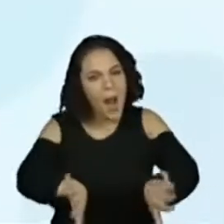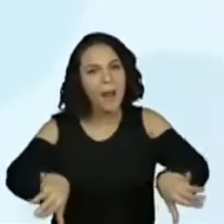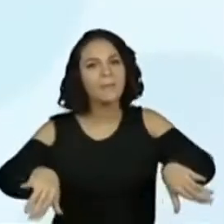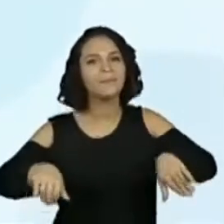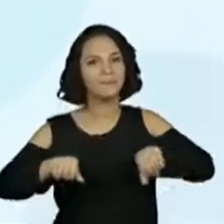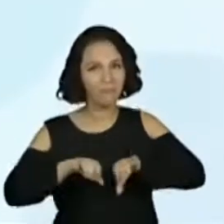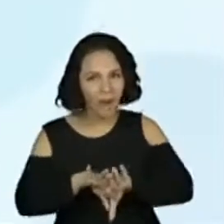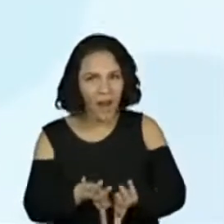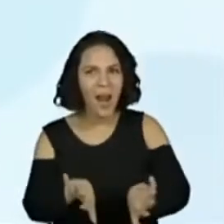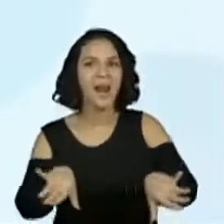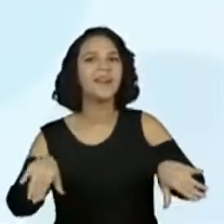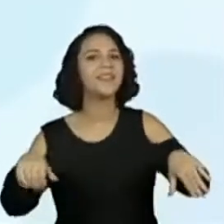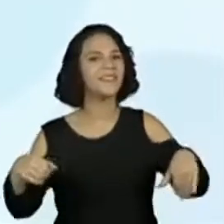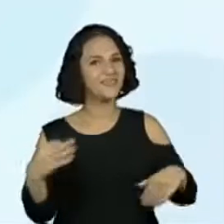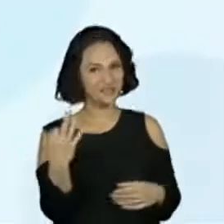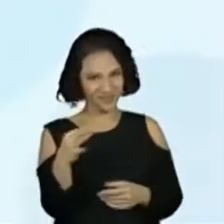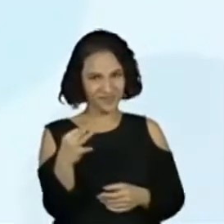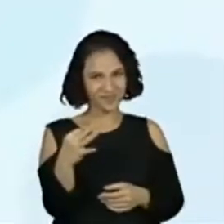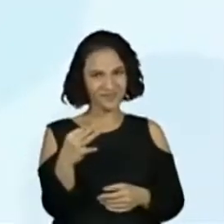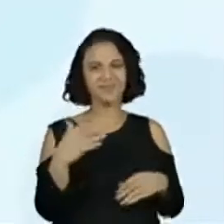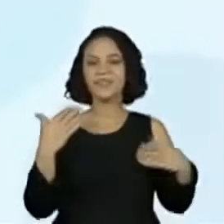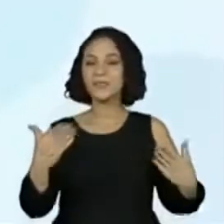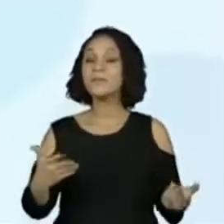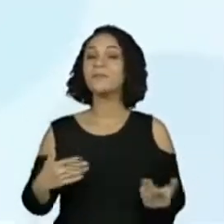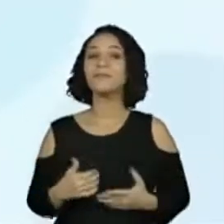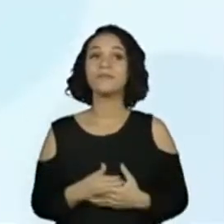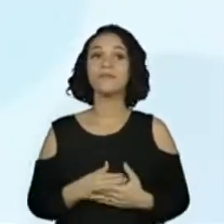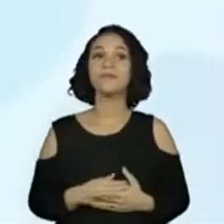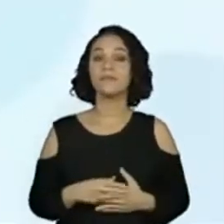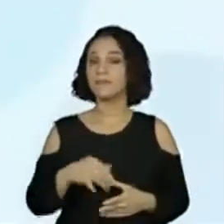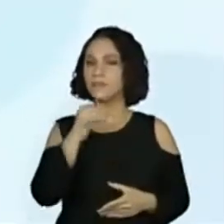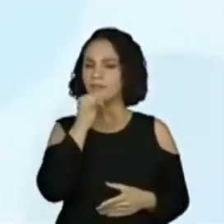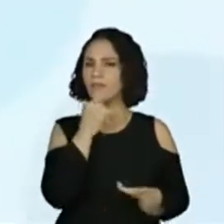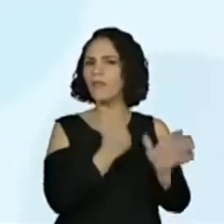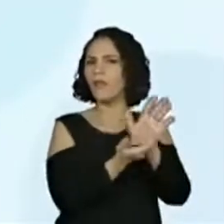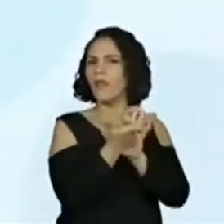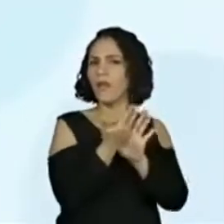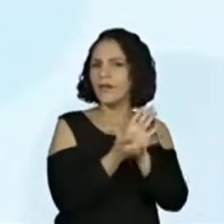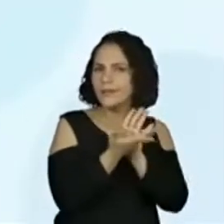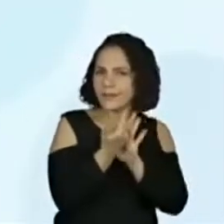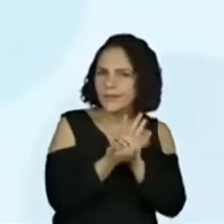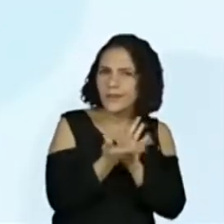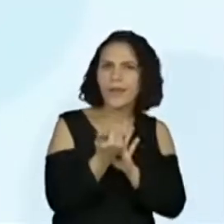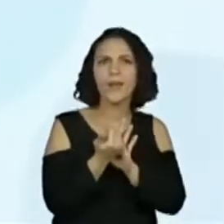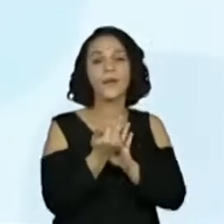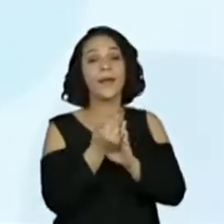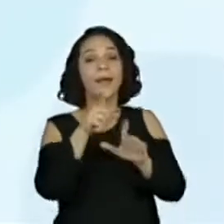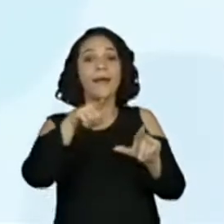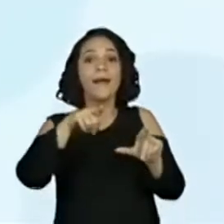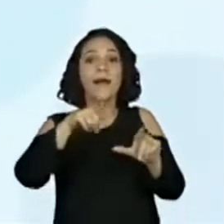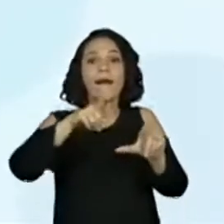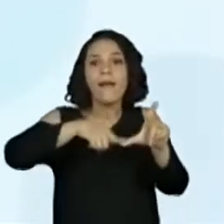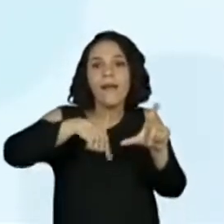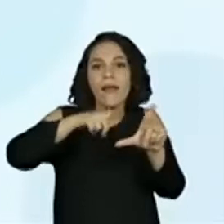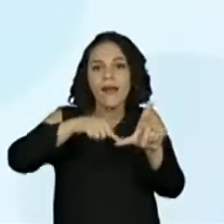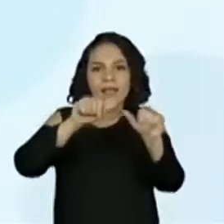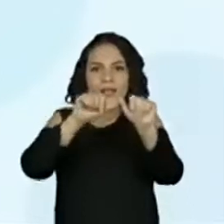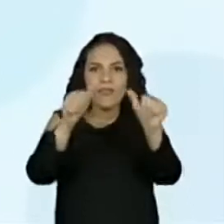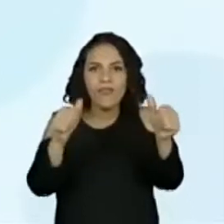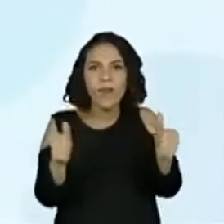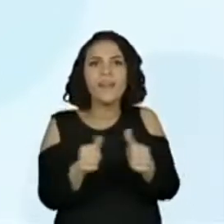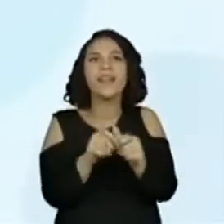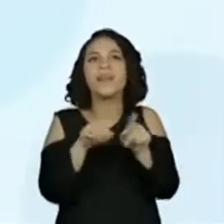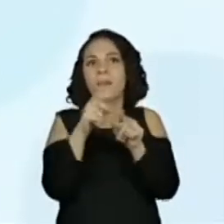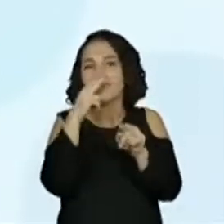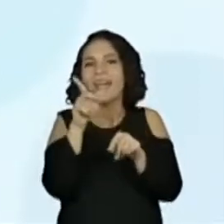desassociar o splash da água. Então, perceba. O desenho, o formato da letra. A gente tem os pingos da